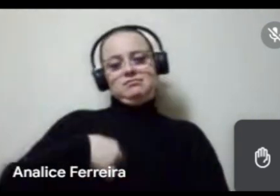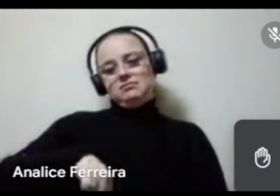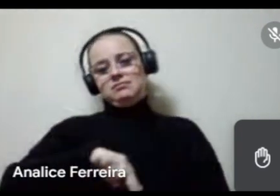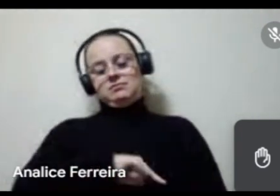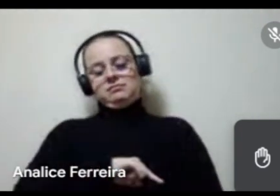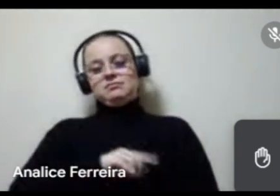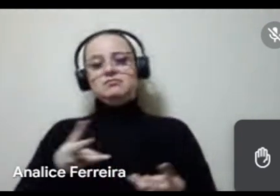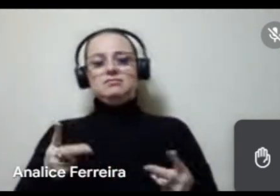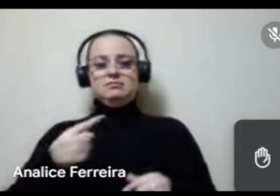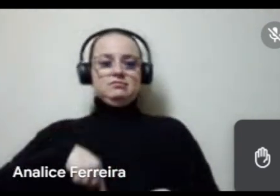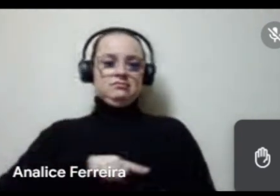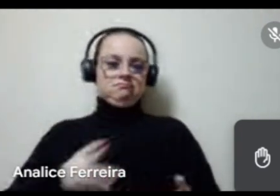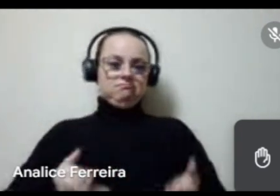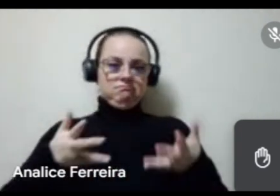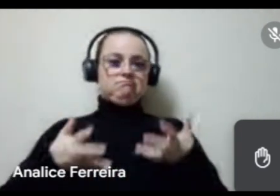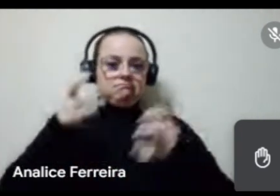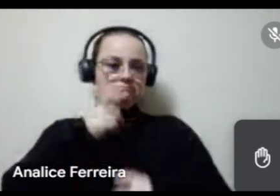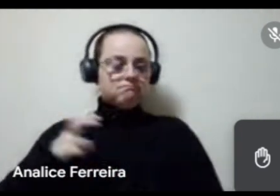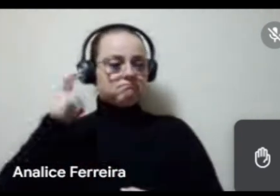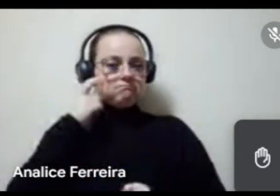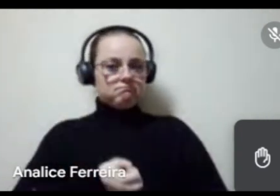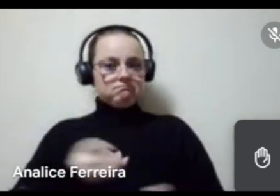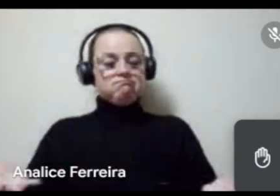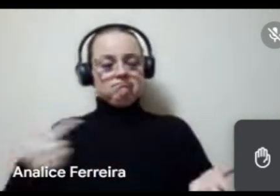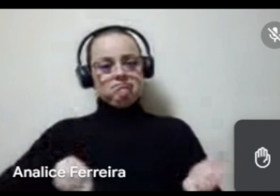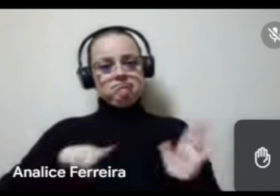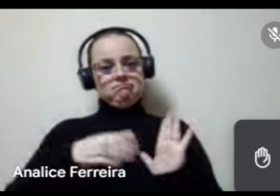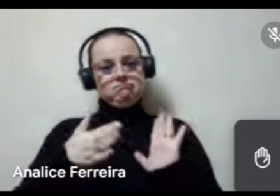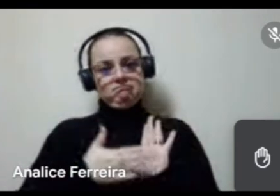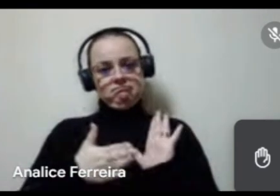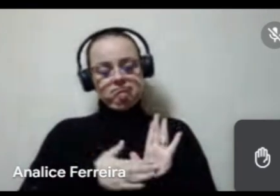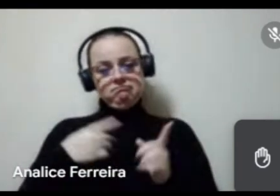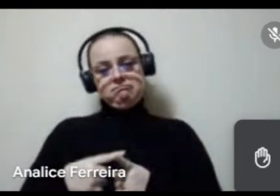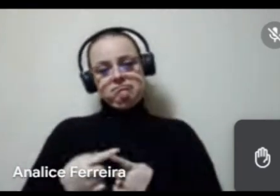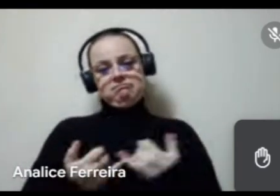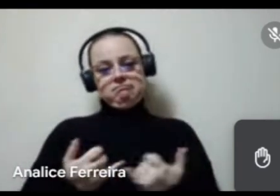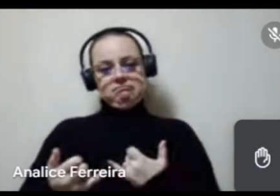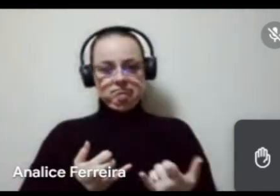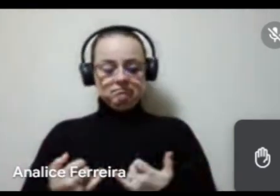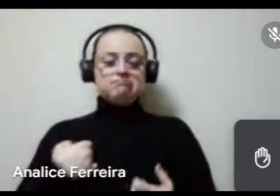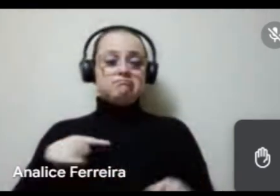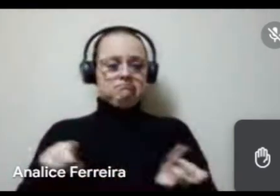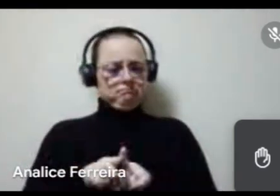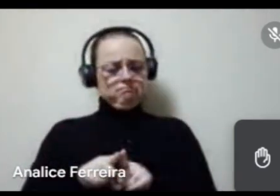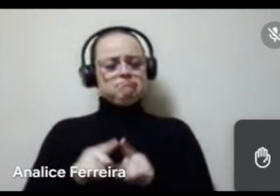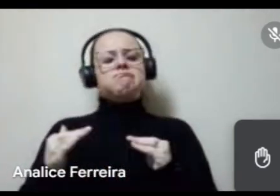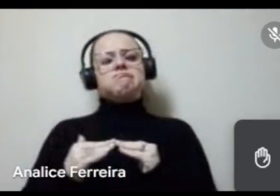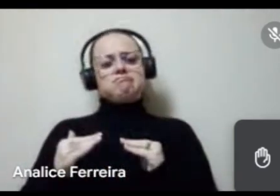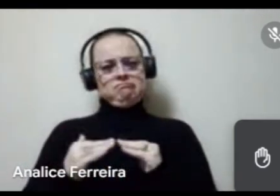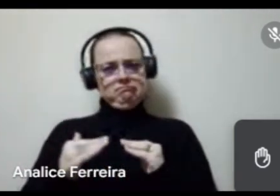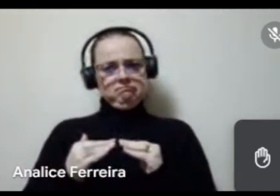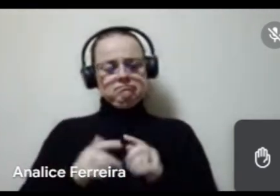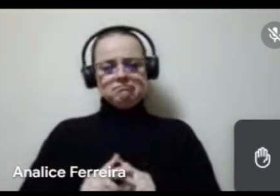enquanto agentes culturais, também vamos dar as nossas proposições. Porque, por exemplo, eu também sou de acordo a ser, assim, o